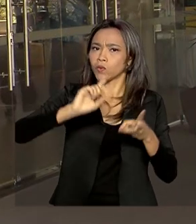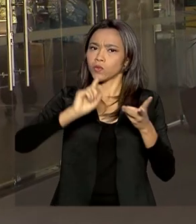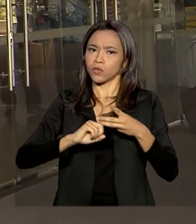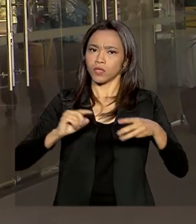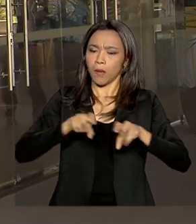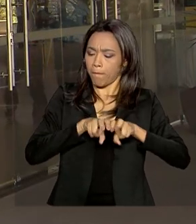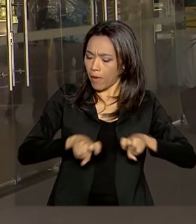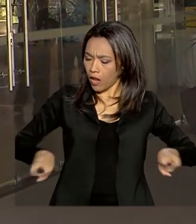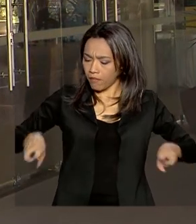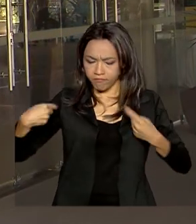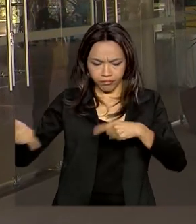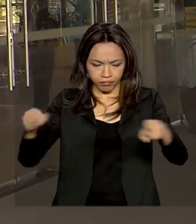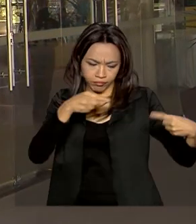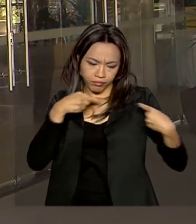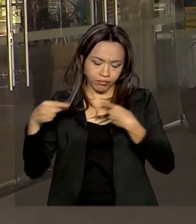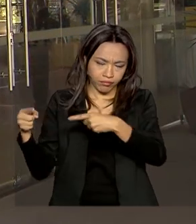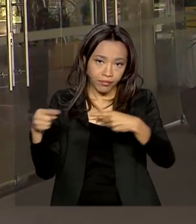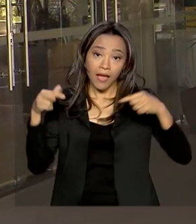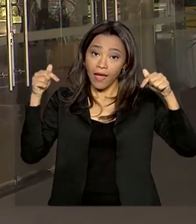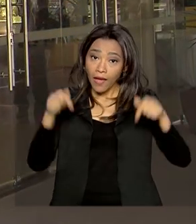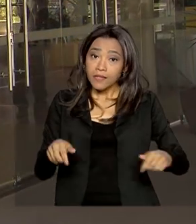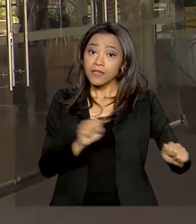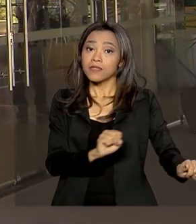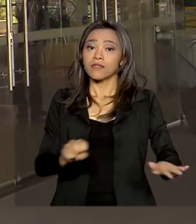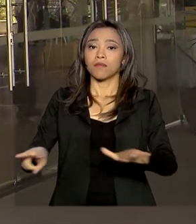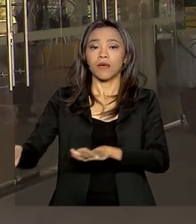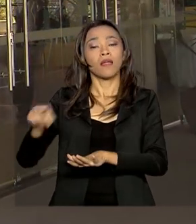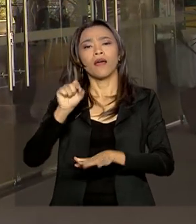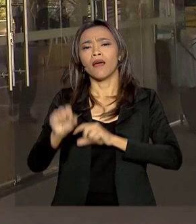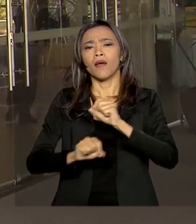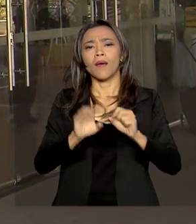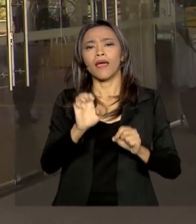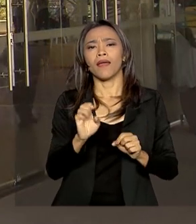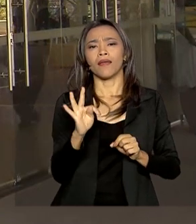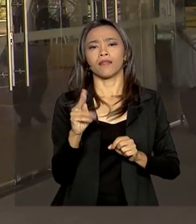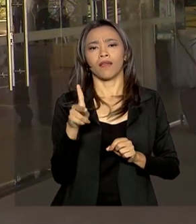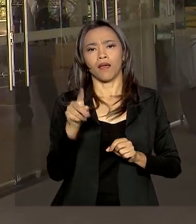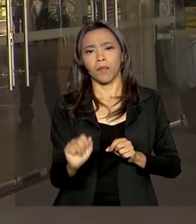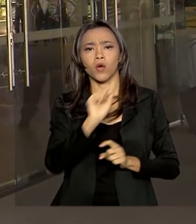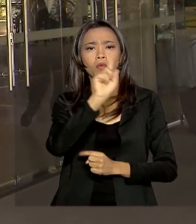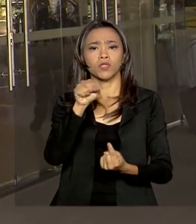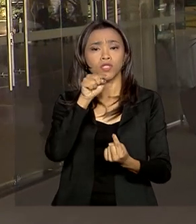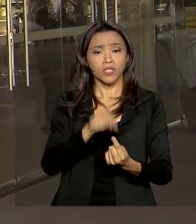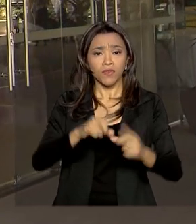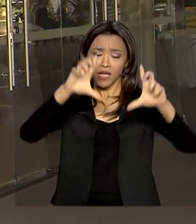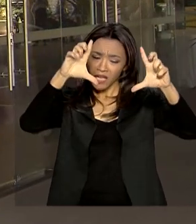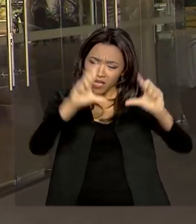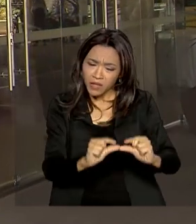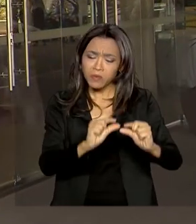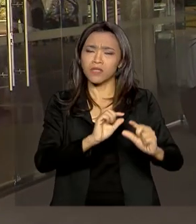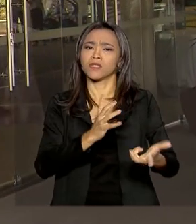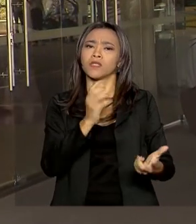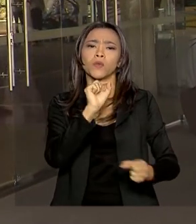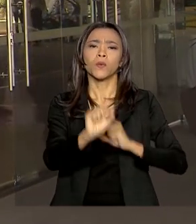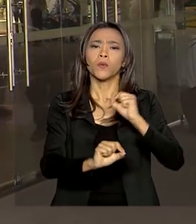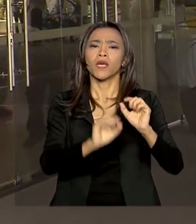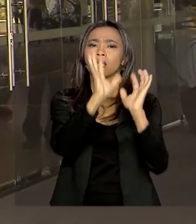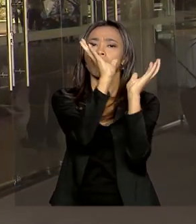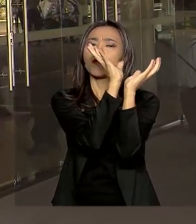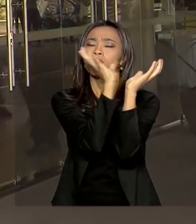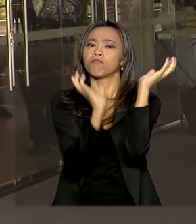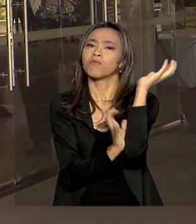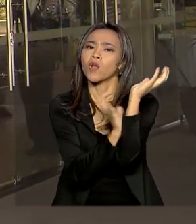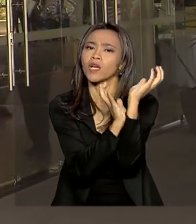discussões. A Semana de Inovação é mais uma etapa no processo de simplificar e automatizar os serviços públicos.